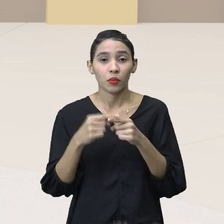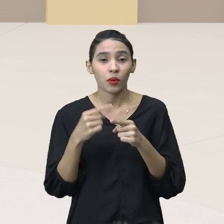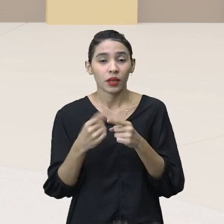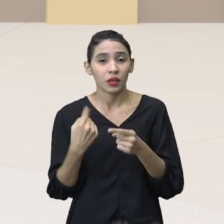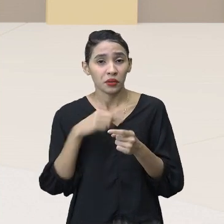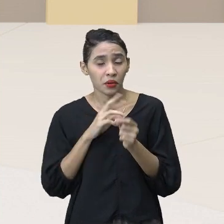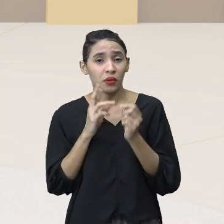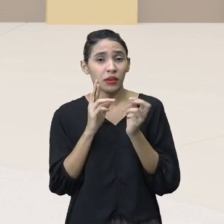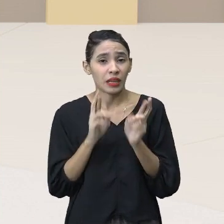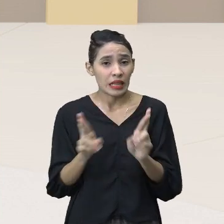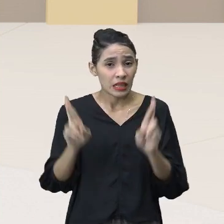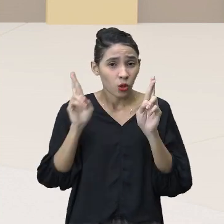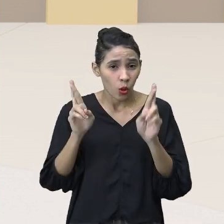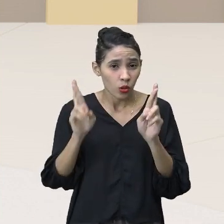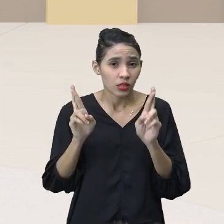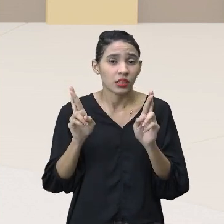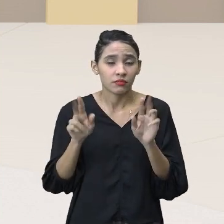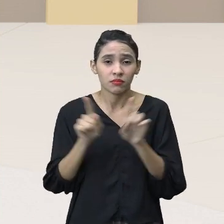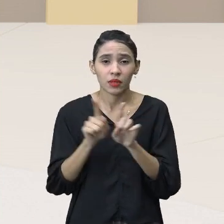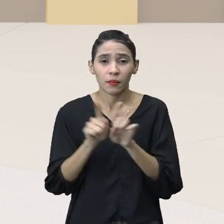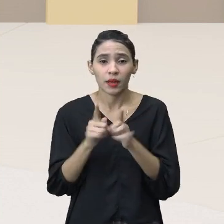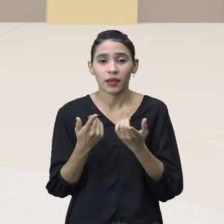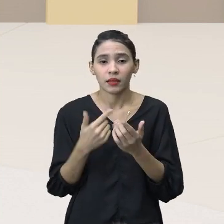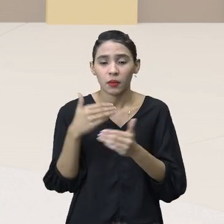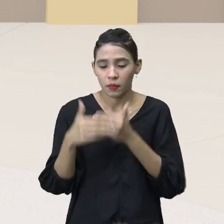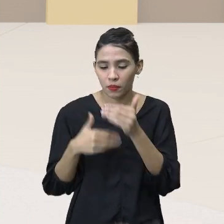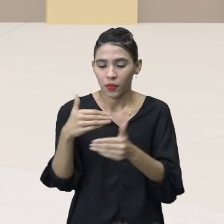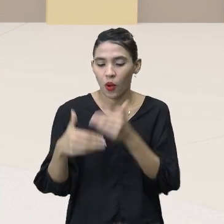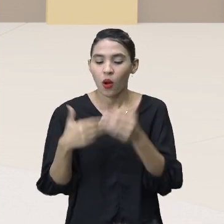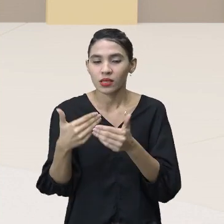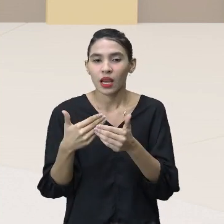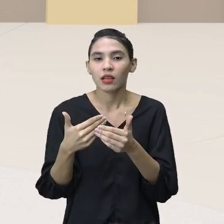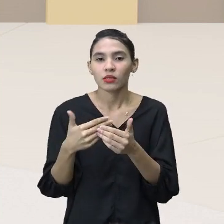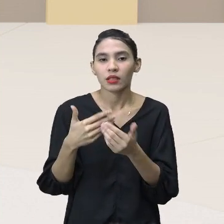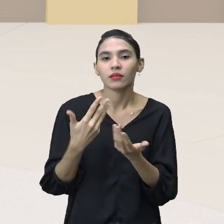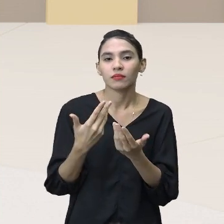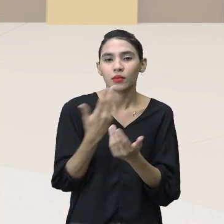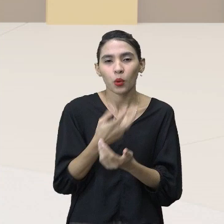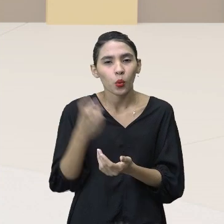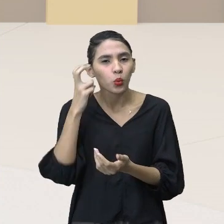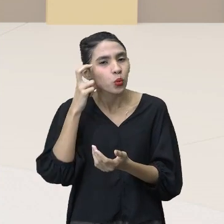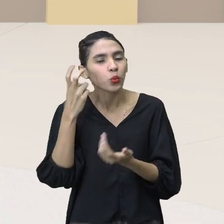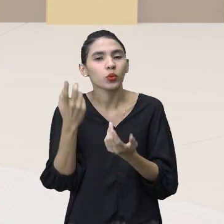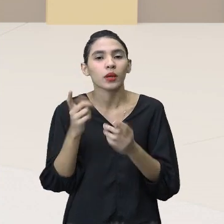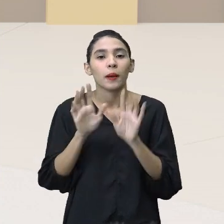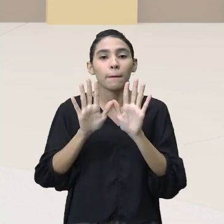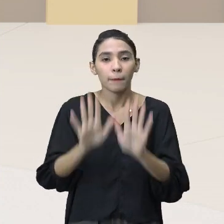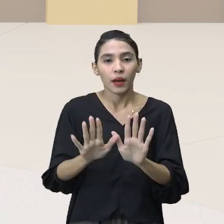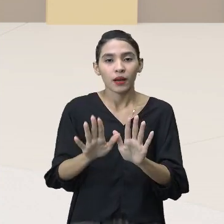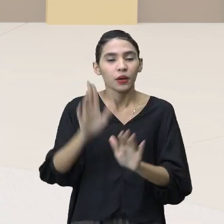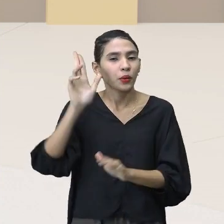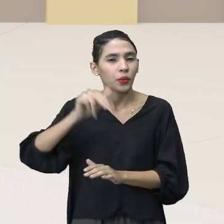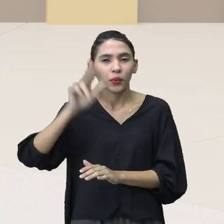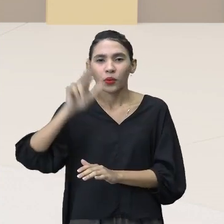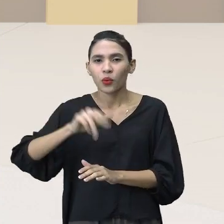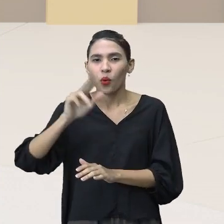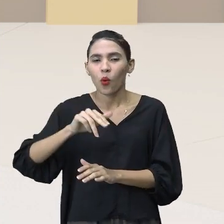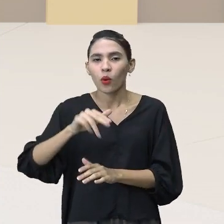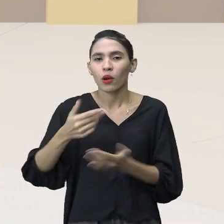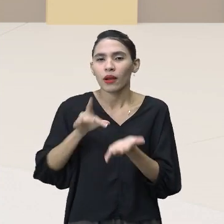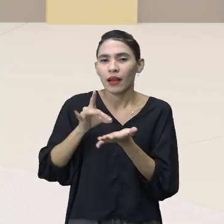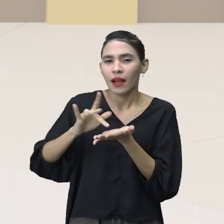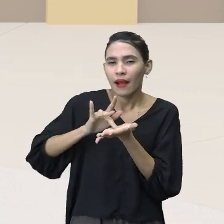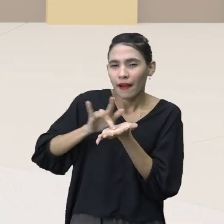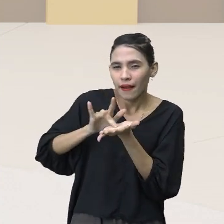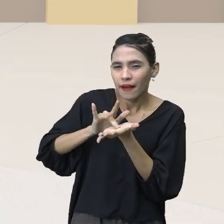torcer pela nossa agremiação aí nesse processo de interculturalidade, nos festivais, mas nunca ser inimigos ali